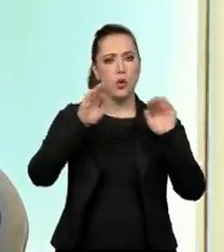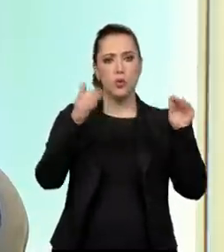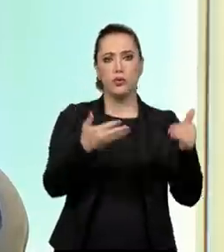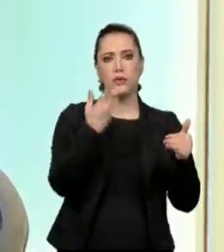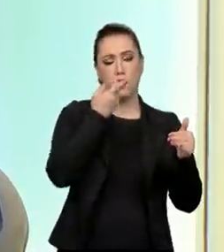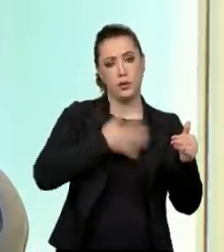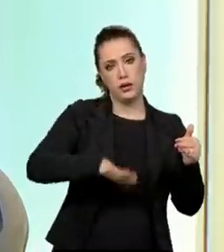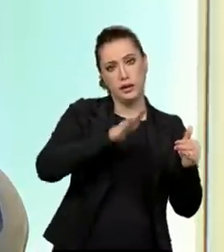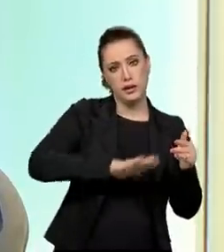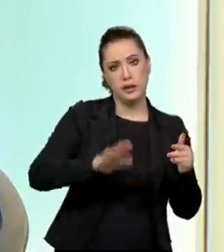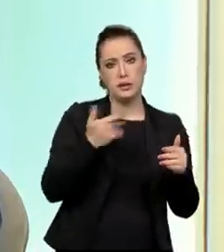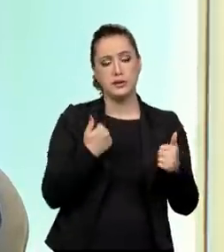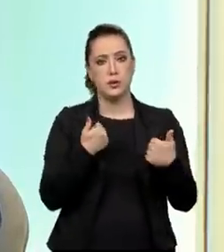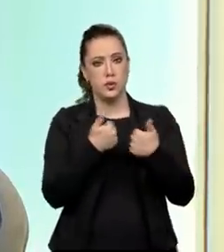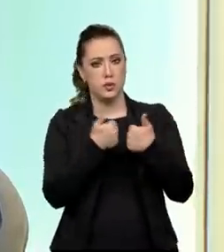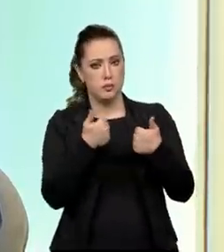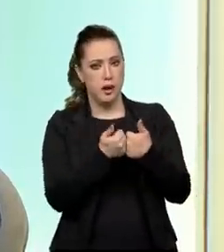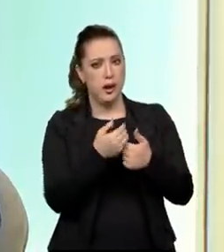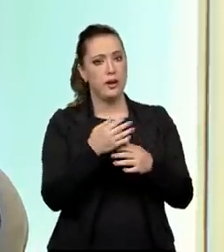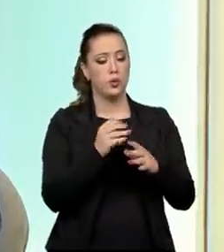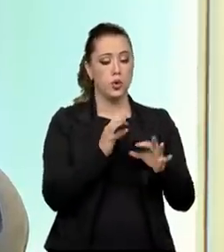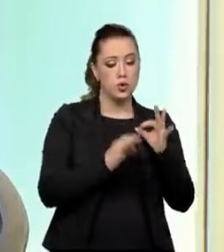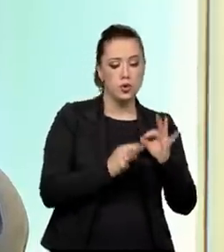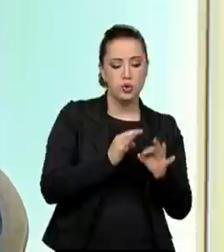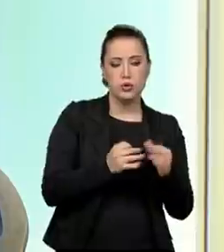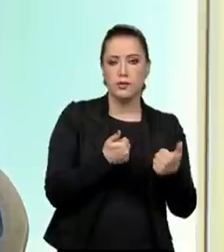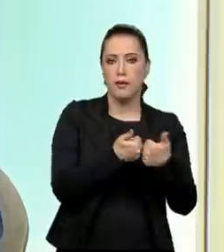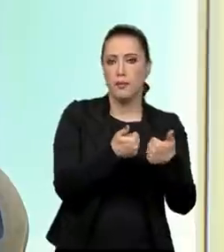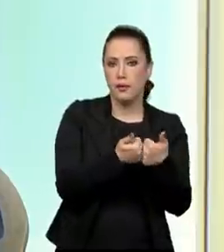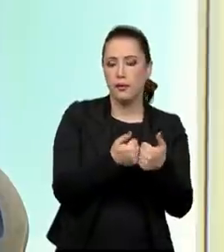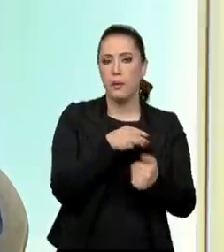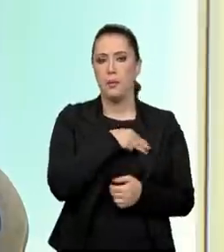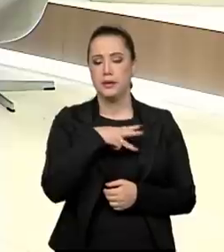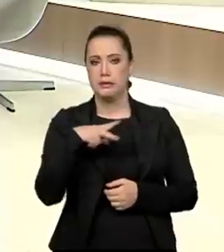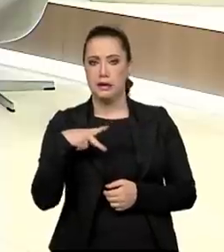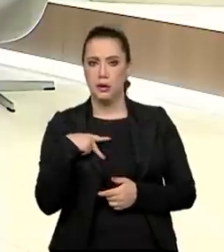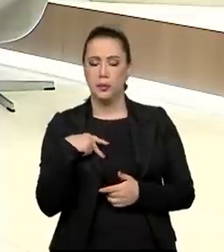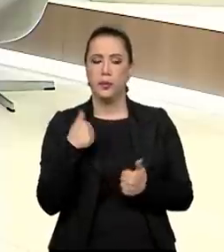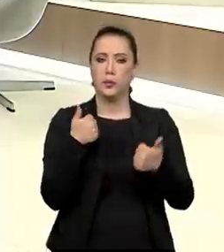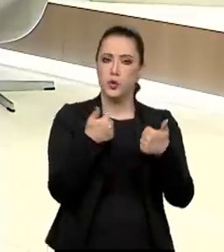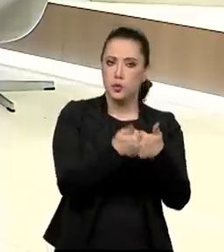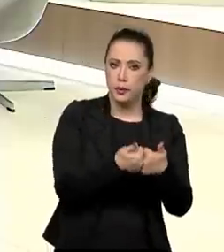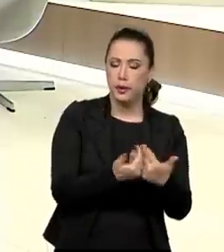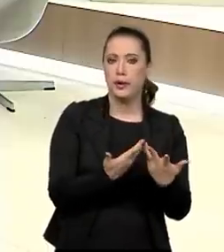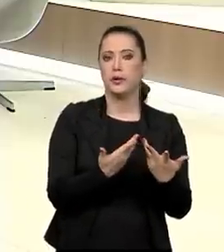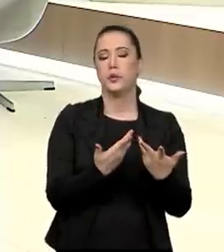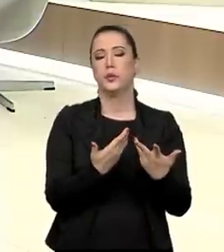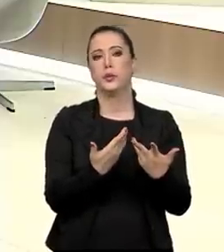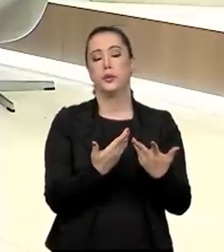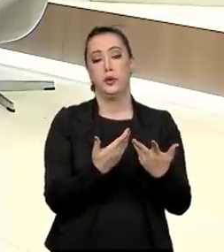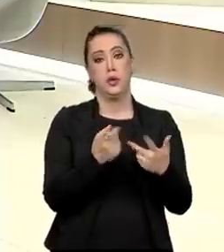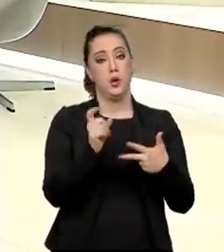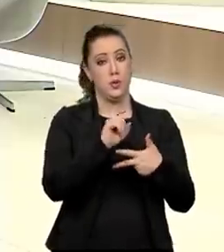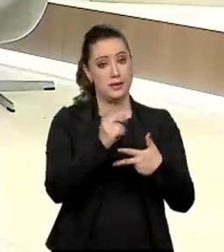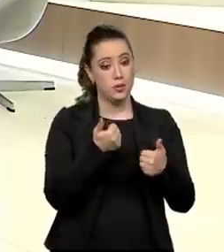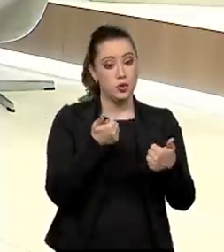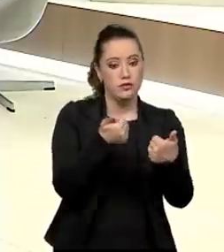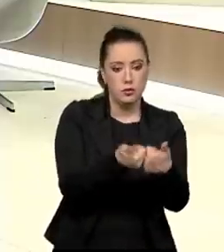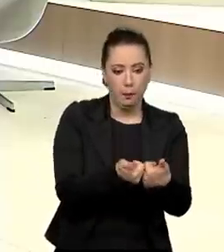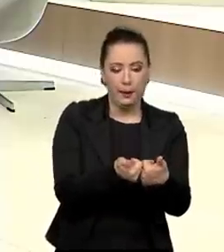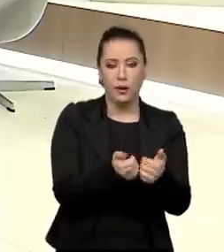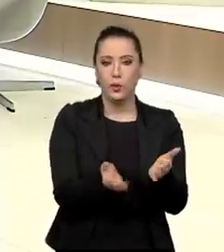sendo acompanhada de perto pelo Judiciário, pelo Ministério Público, pelo Poder Executivo. Agora nós estamos já